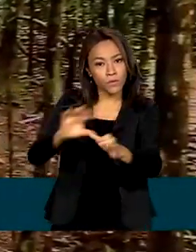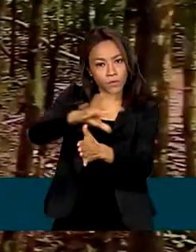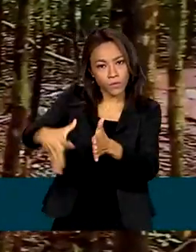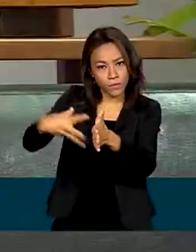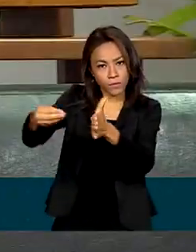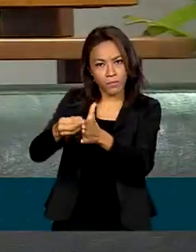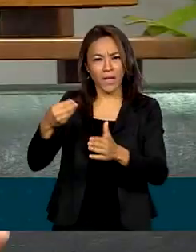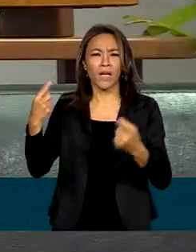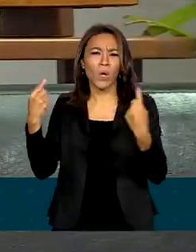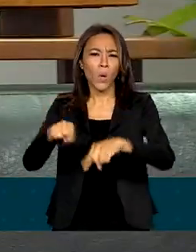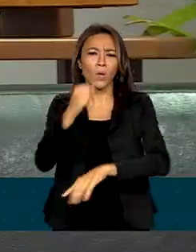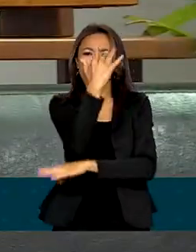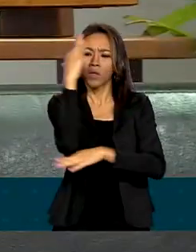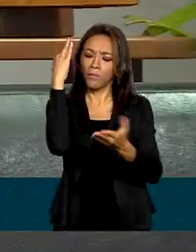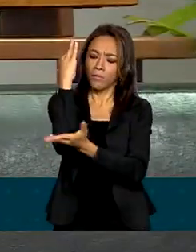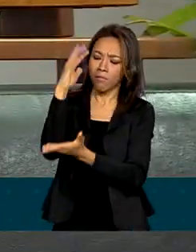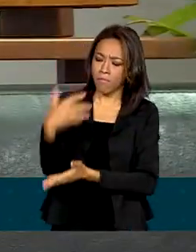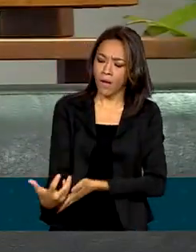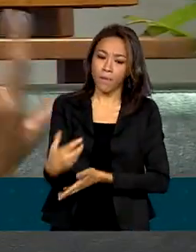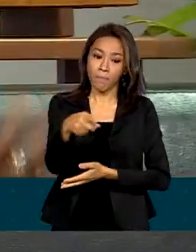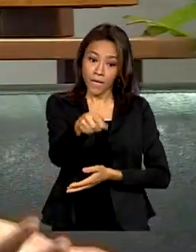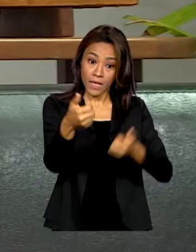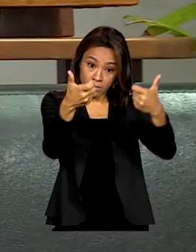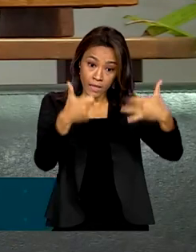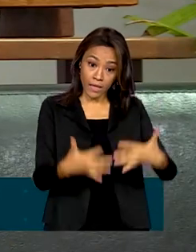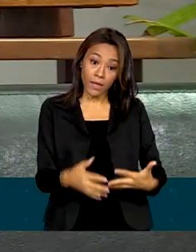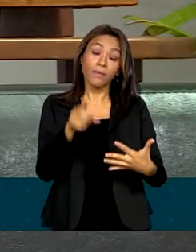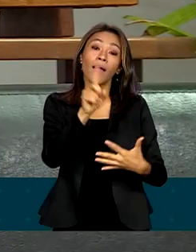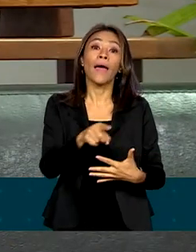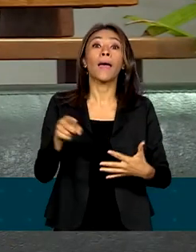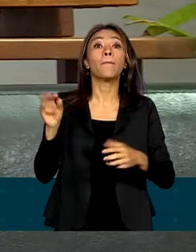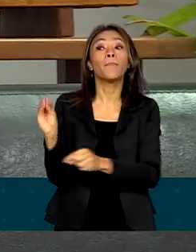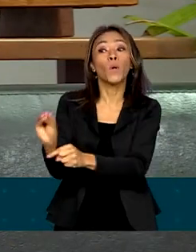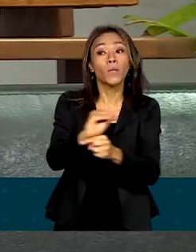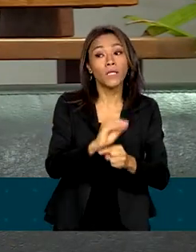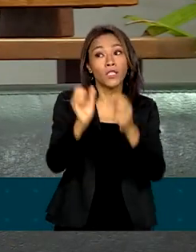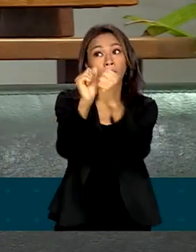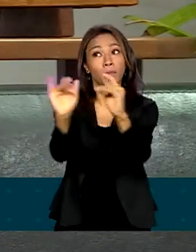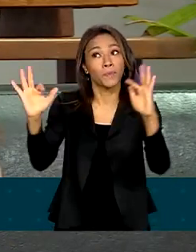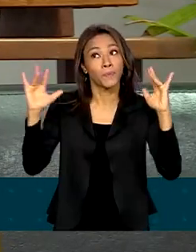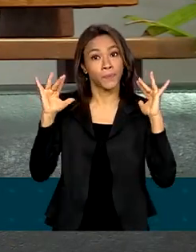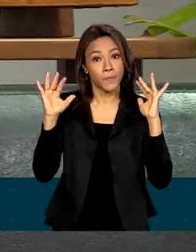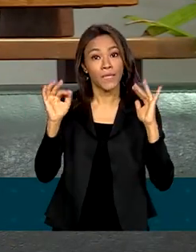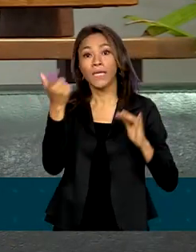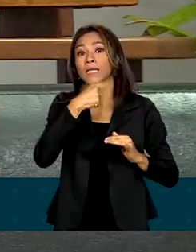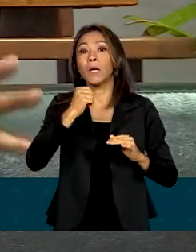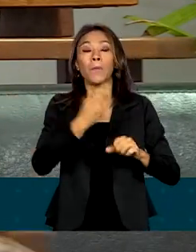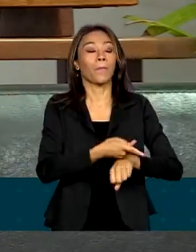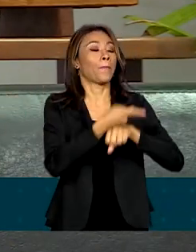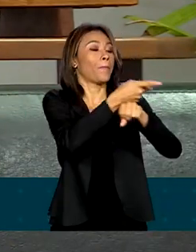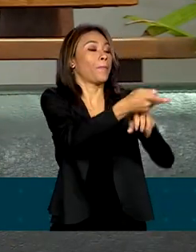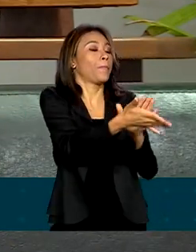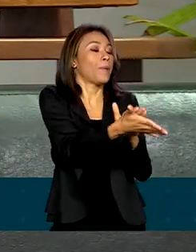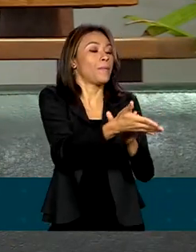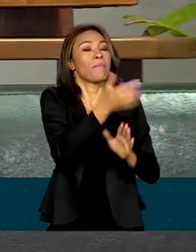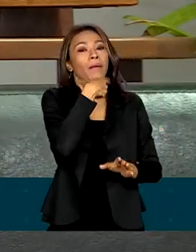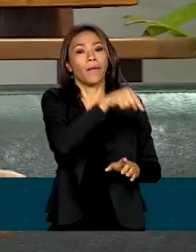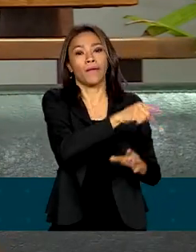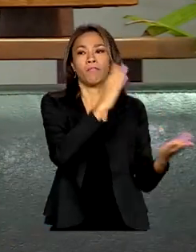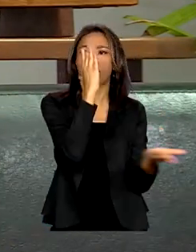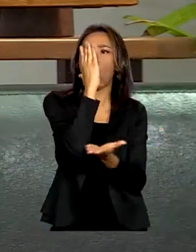desmatamento. É proteger o meio ambiente, não premiar quem destruiu o meio ambiente. Nesse sentido, o fundo ficou